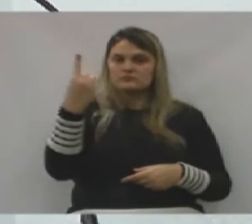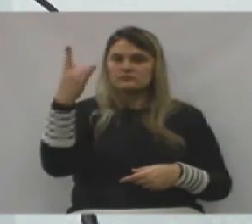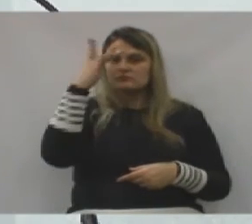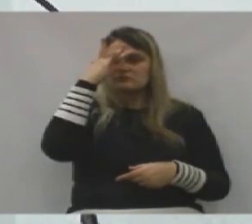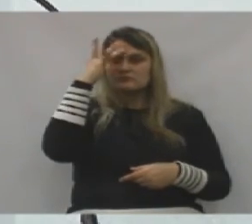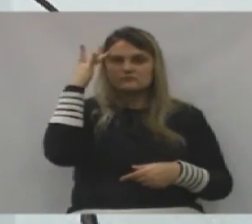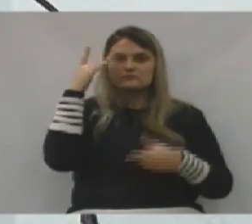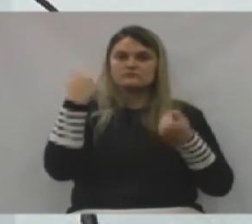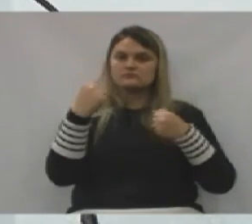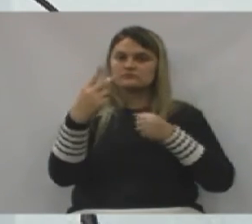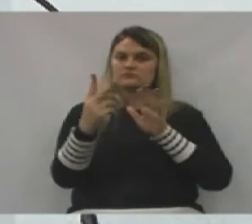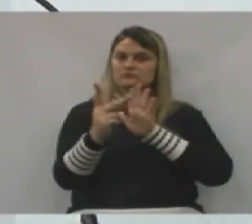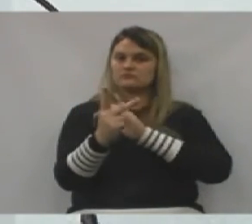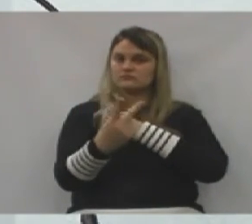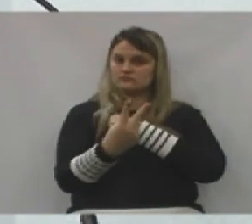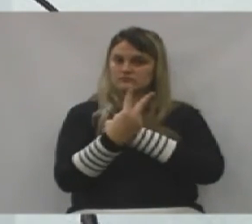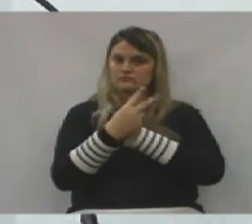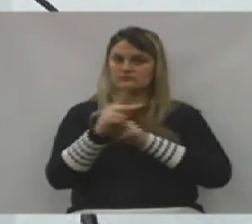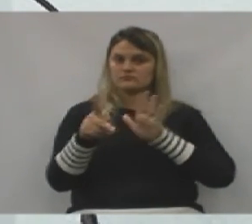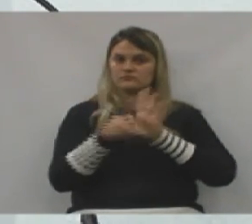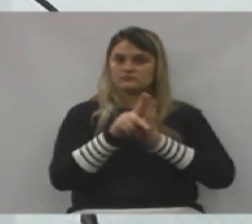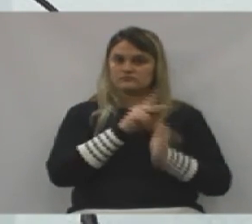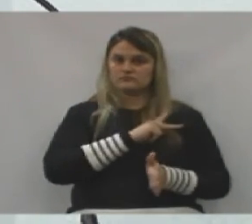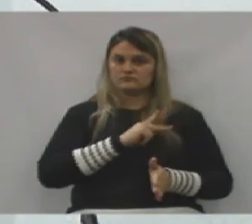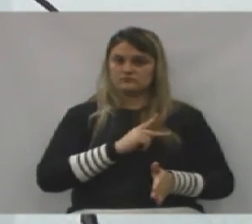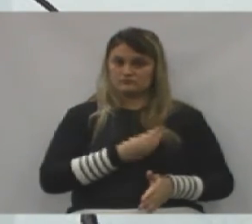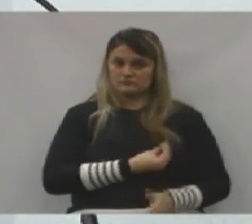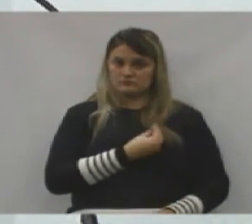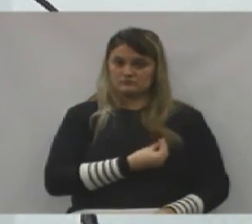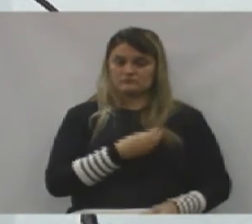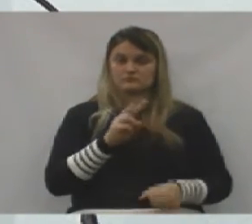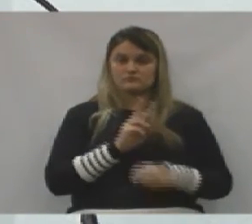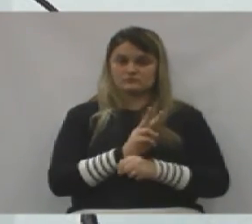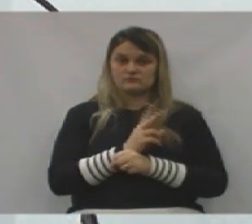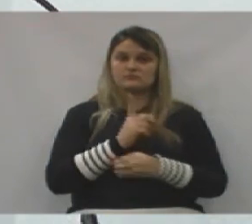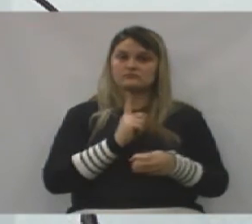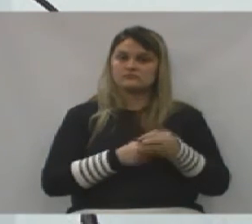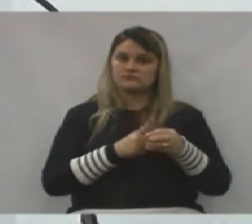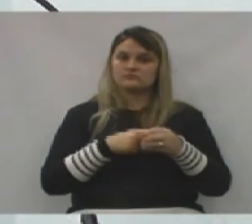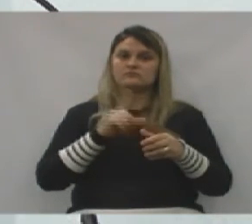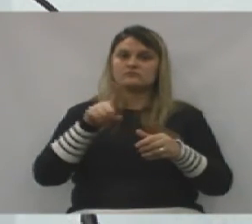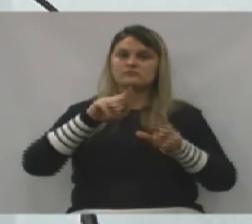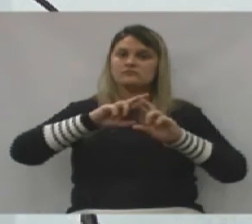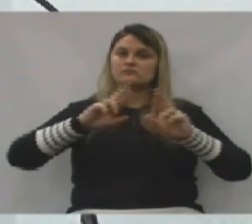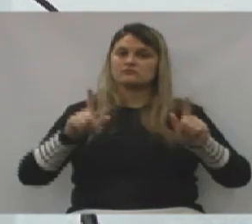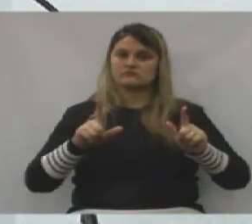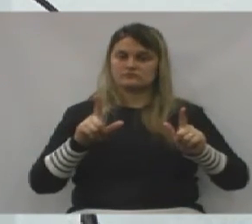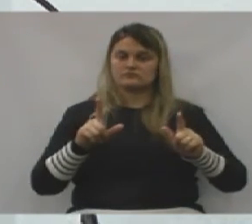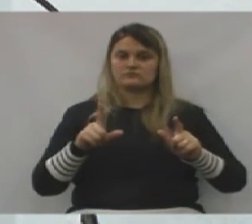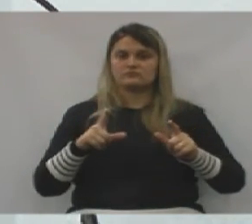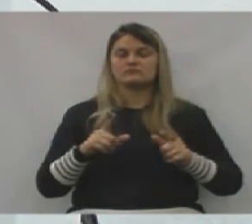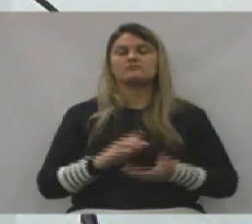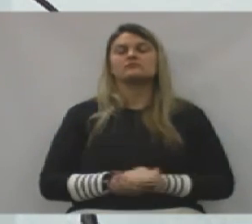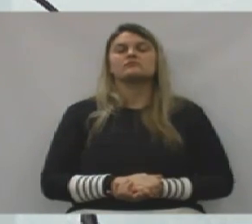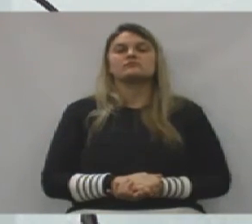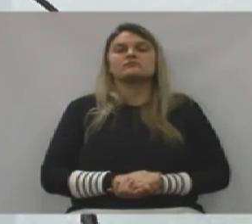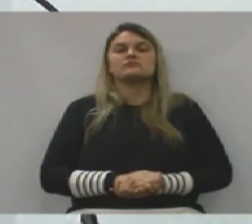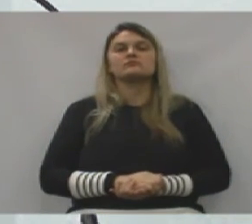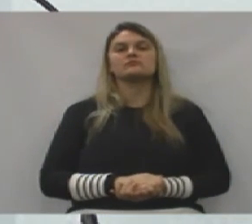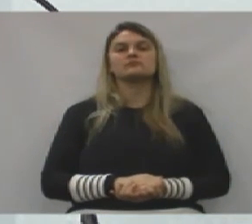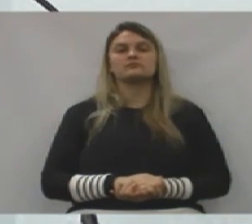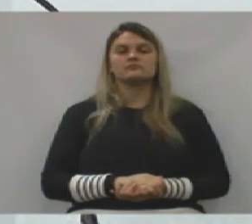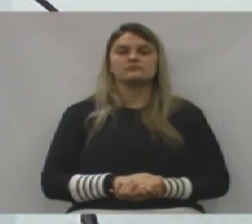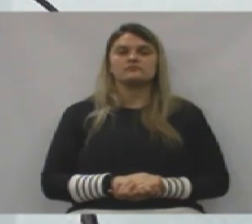fazendo a sua parte a partir de hoje, a cidade já é diferente a partir de amanhã. Completamente diferente.